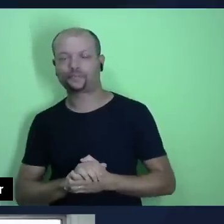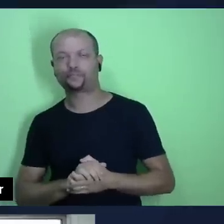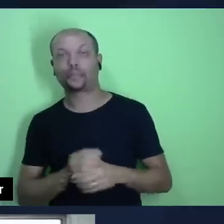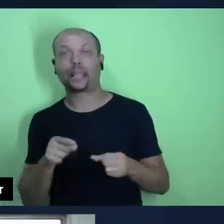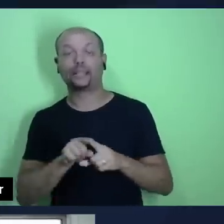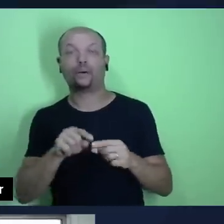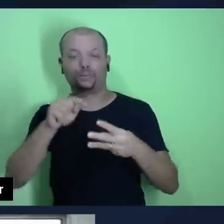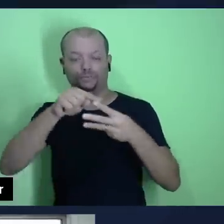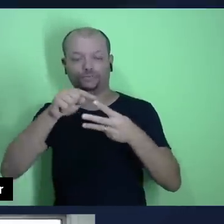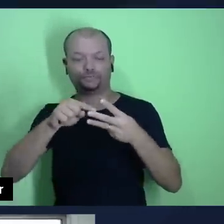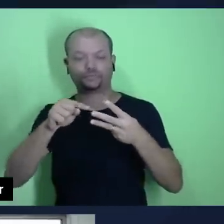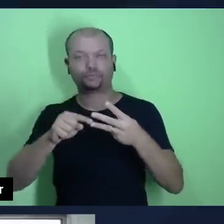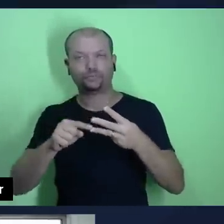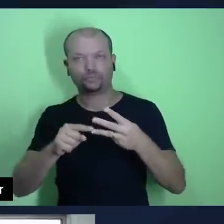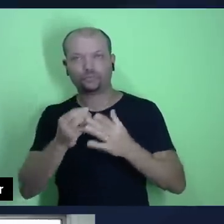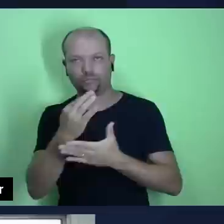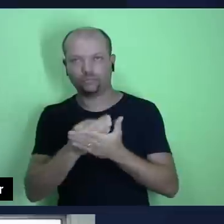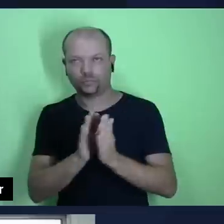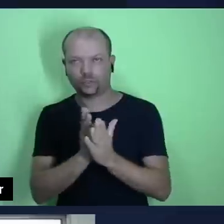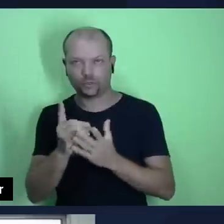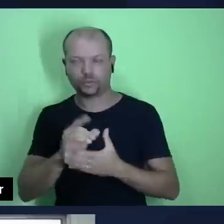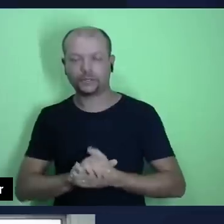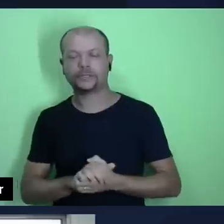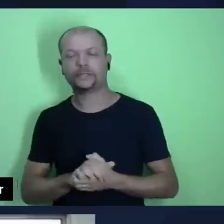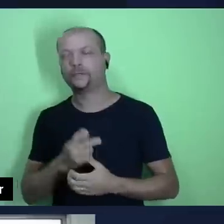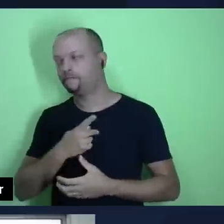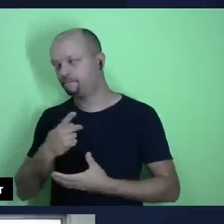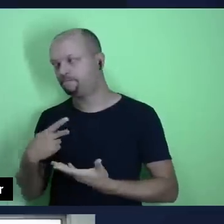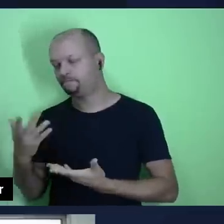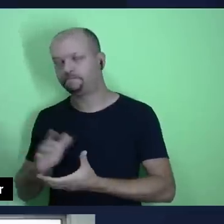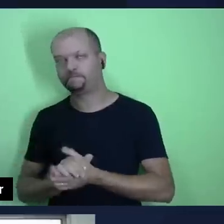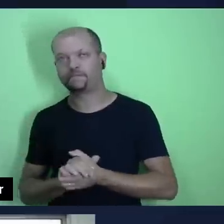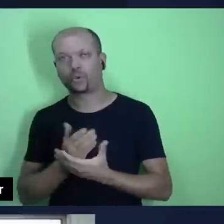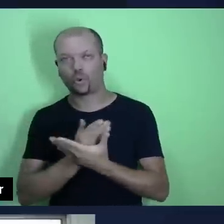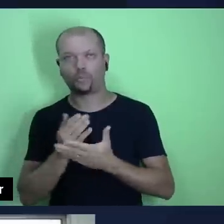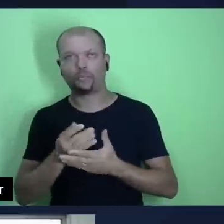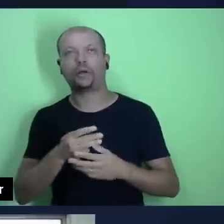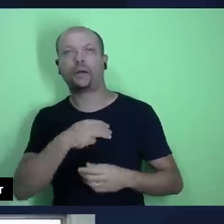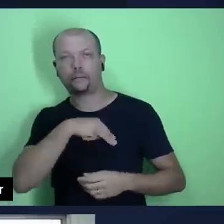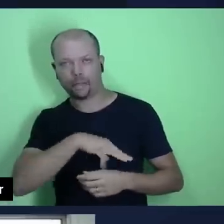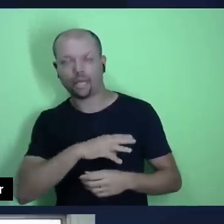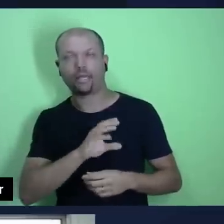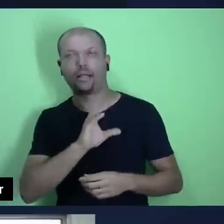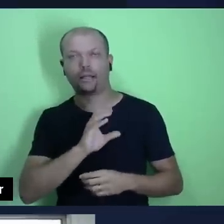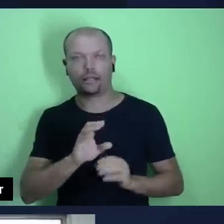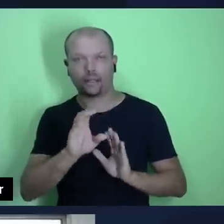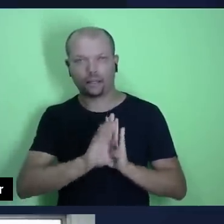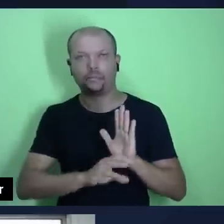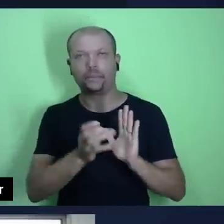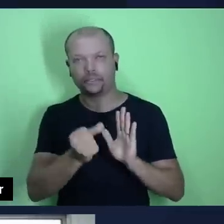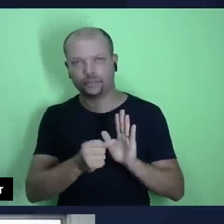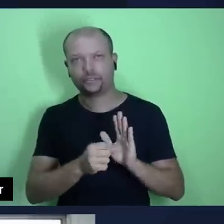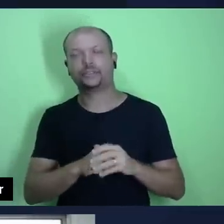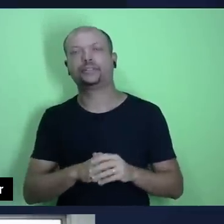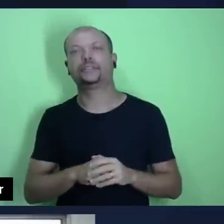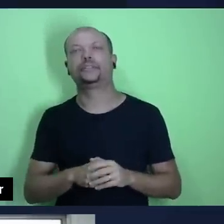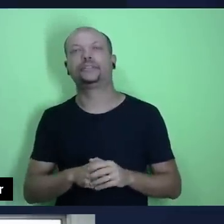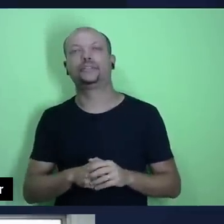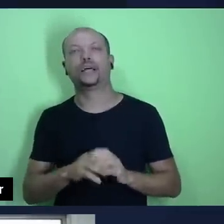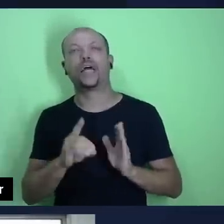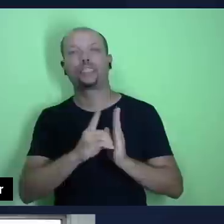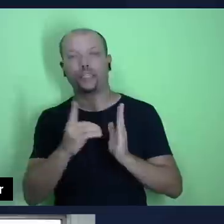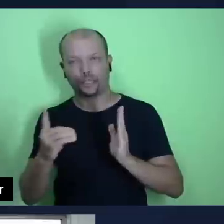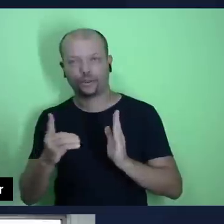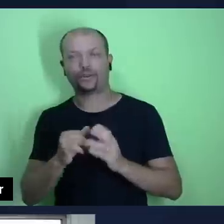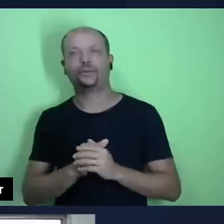textos que você nos colocou, começando com Mateus 6, trinta e a trinta e quatro, Deuteronômio 28, versos 1 a